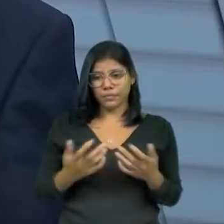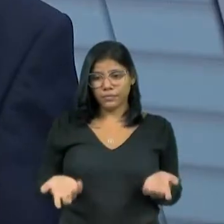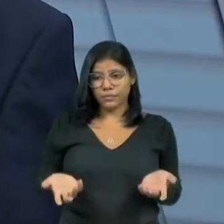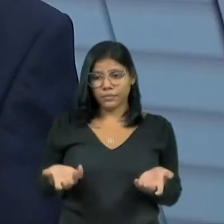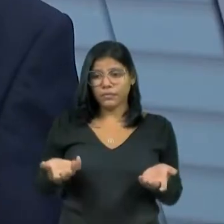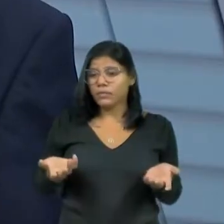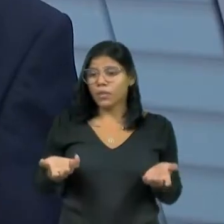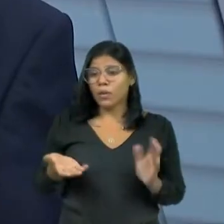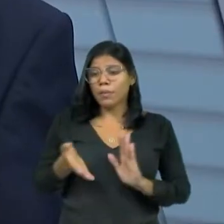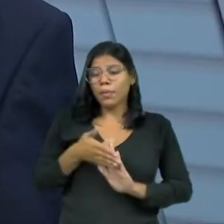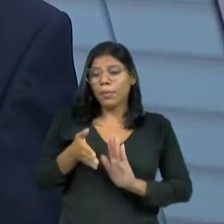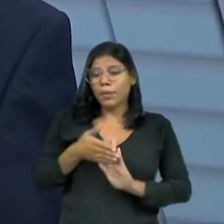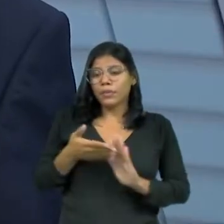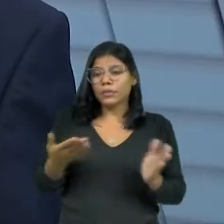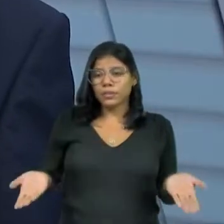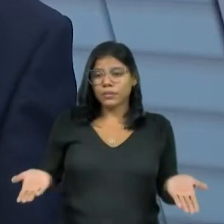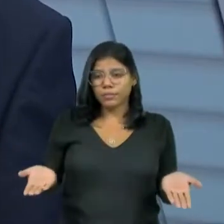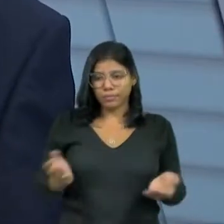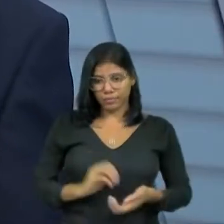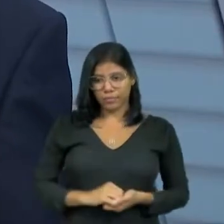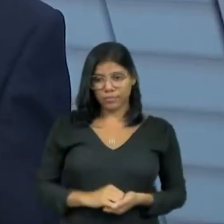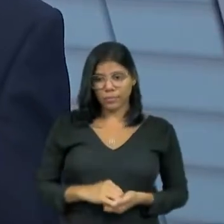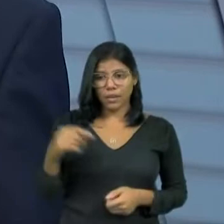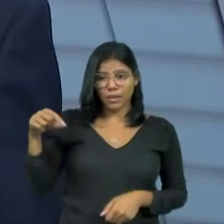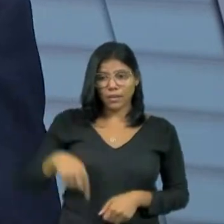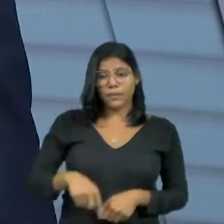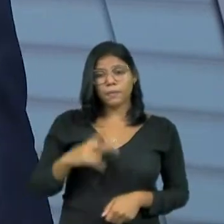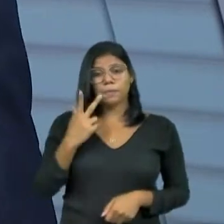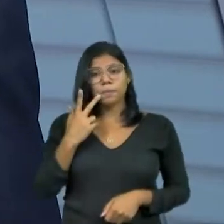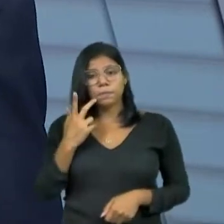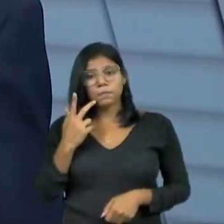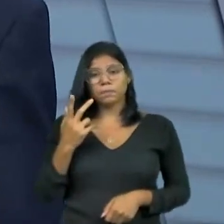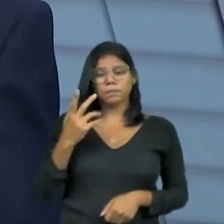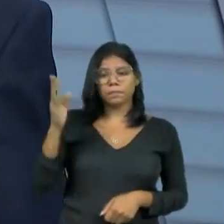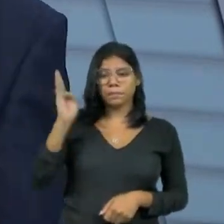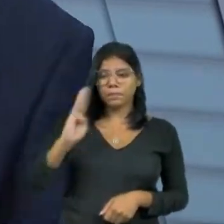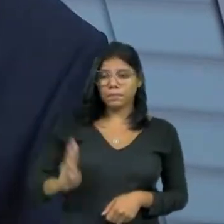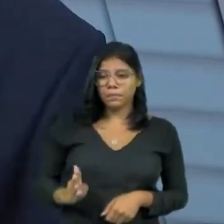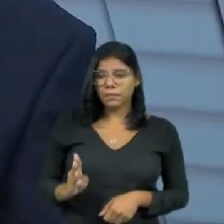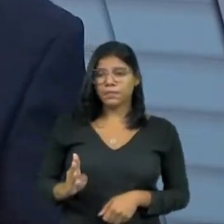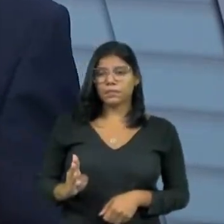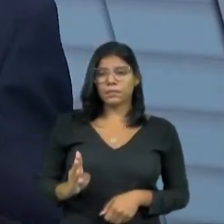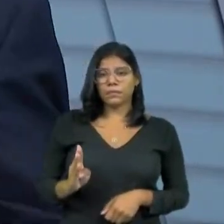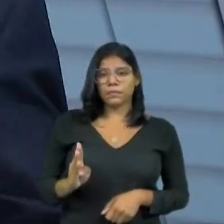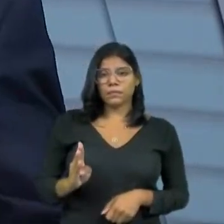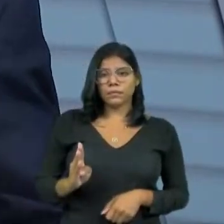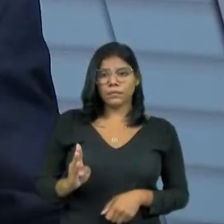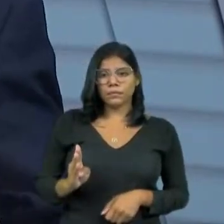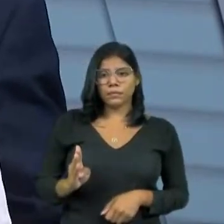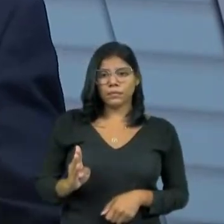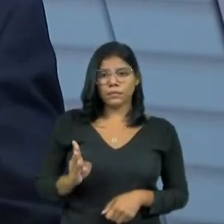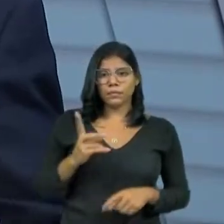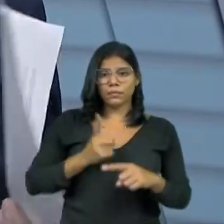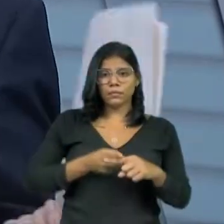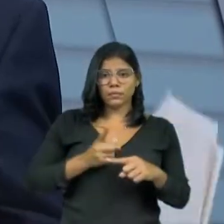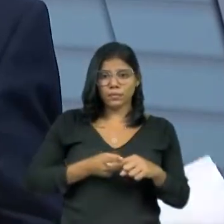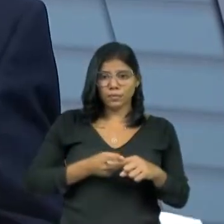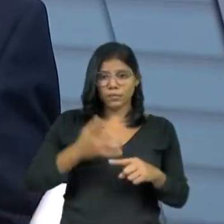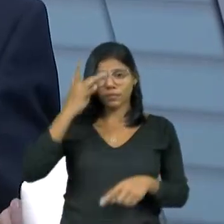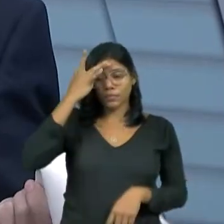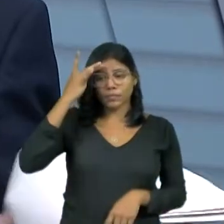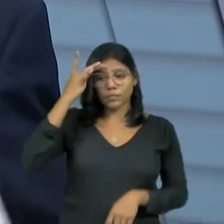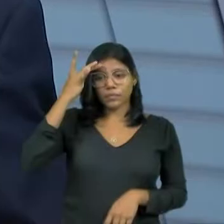propostas. Porque para o Ceará, para Brasil, para o Senado, porque o eleitor